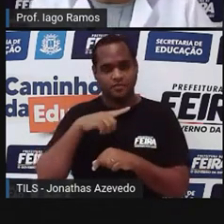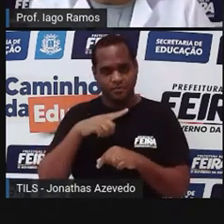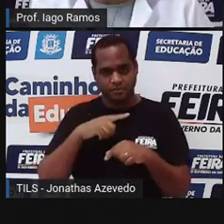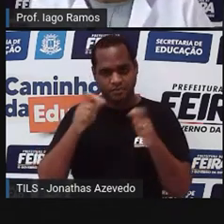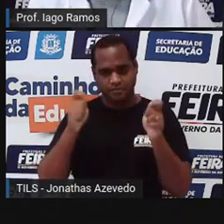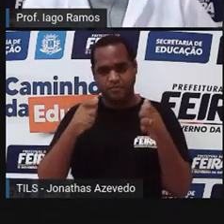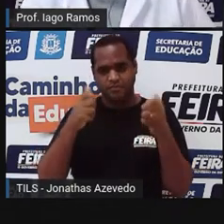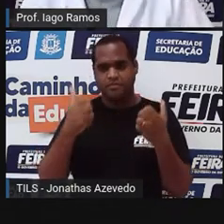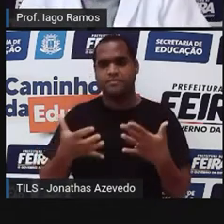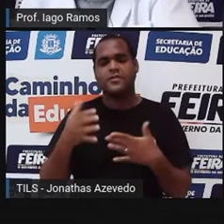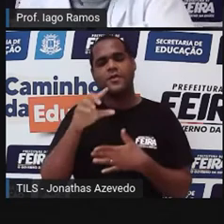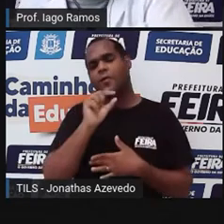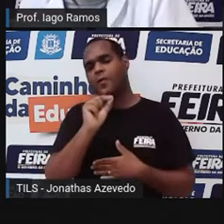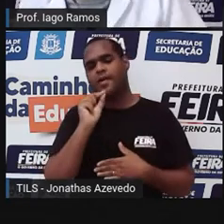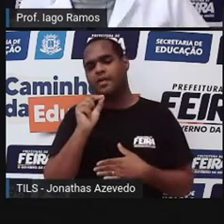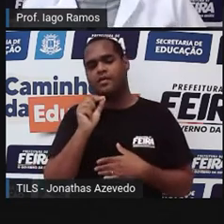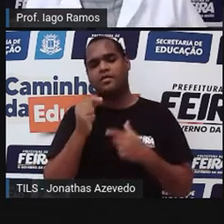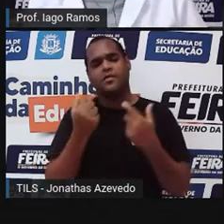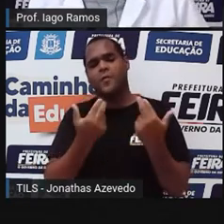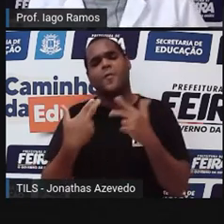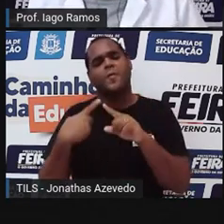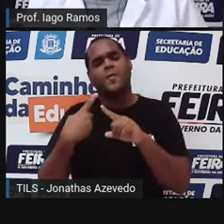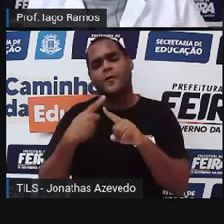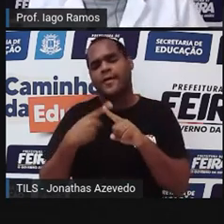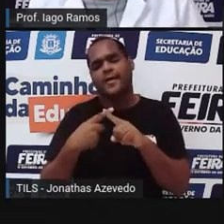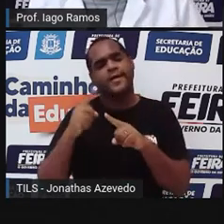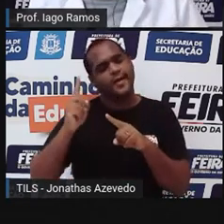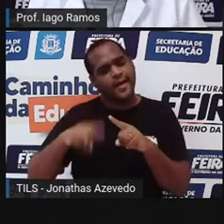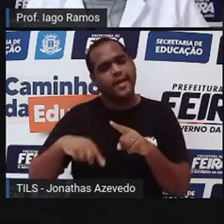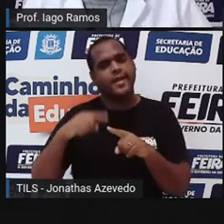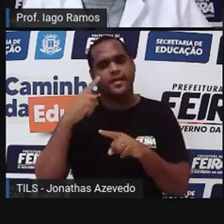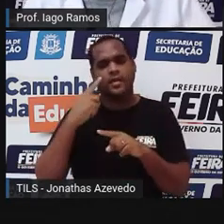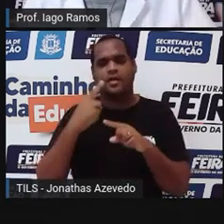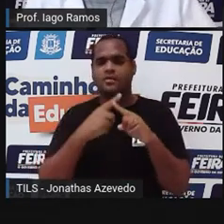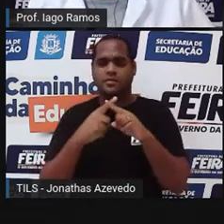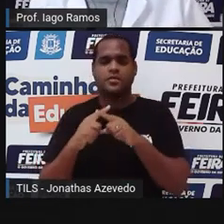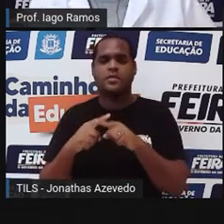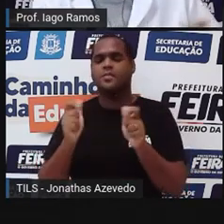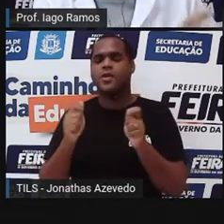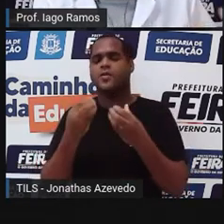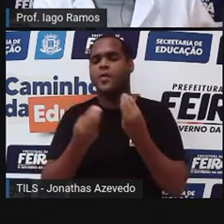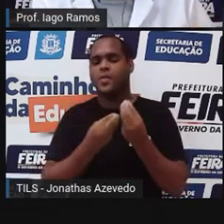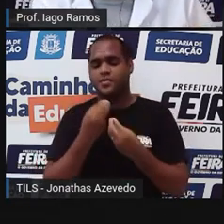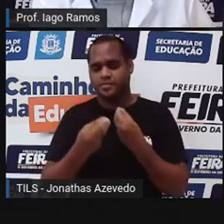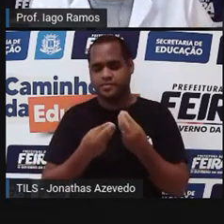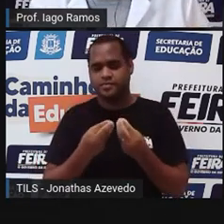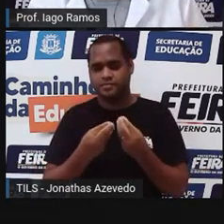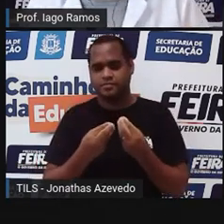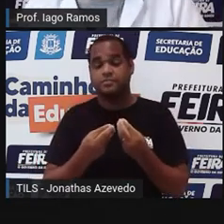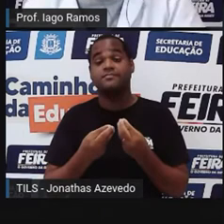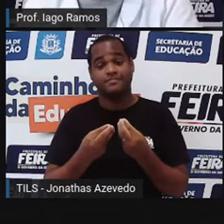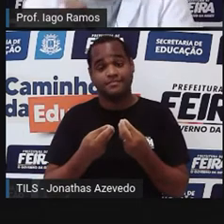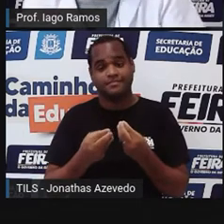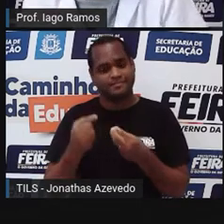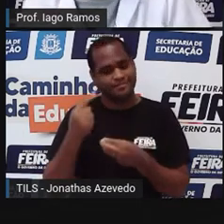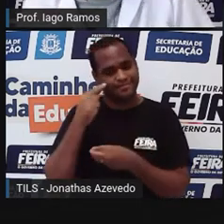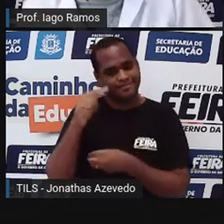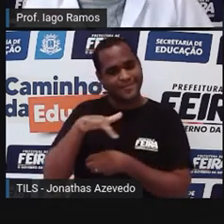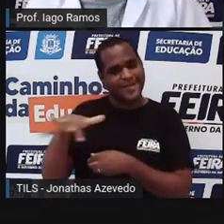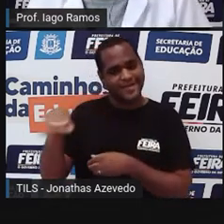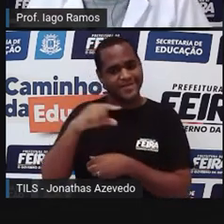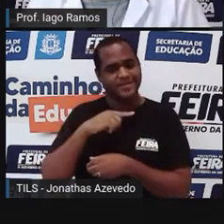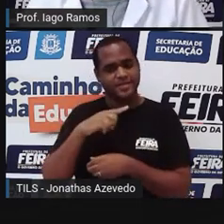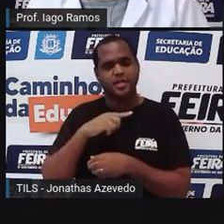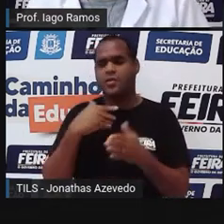o retângulo é um paralelogramo. Então, por isso que a forma de calcular a área dele é a mesma de